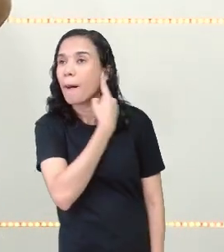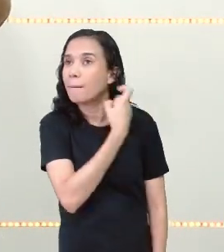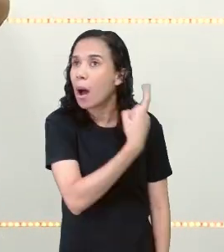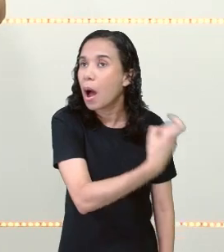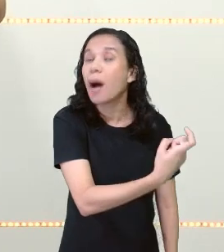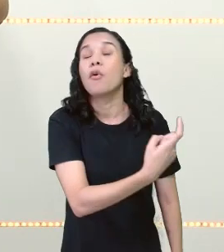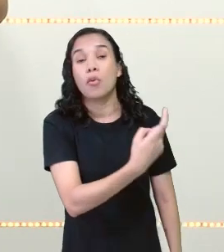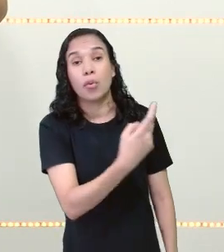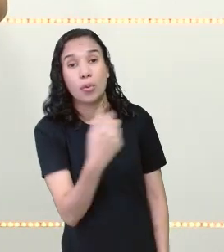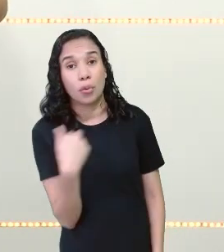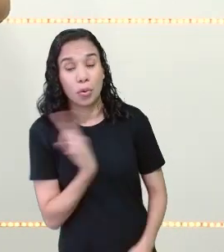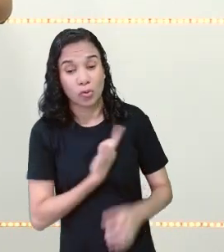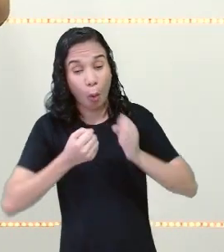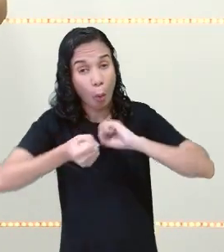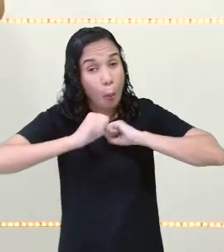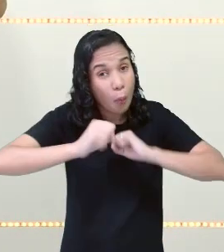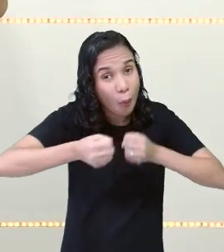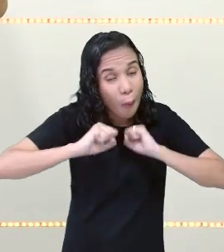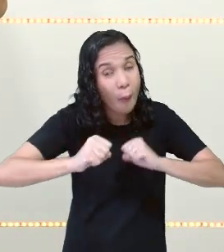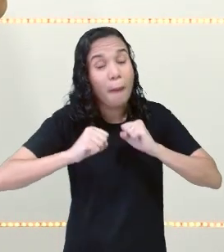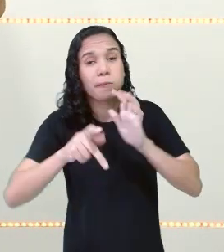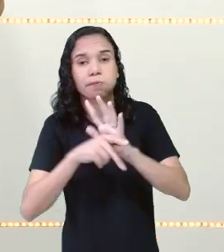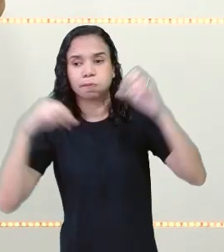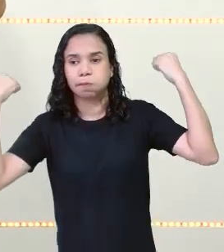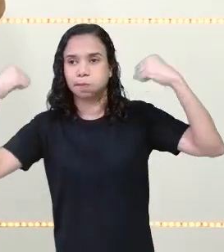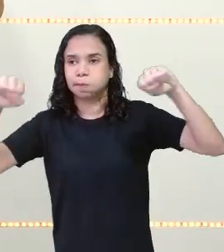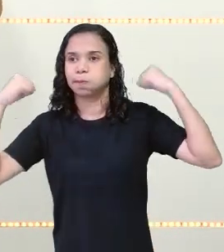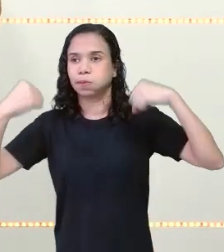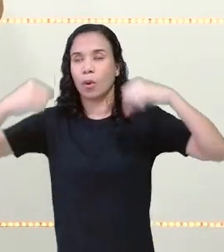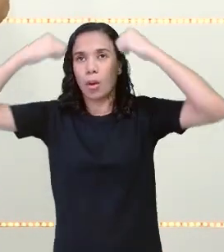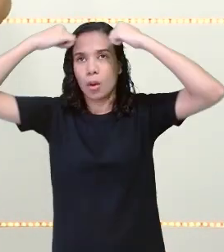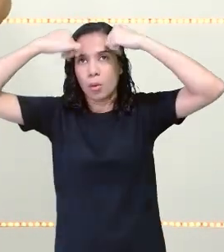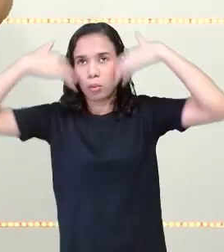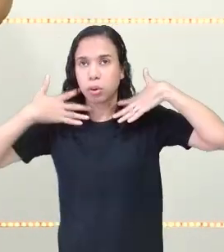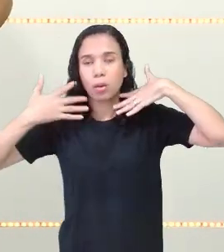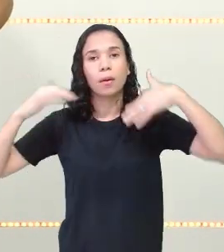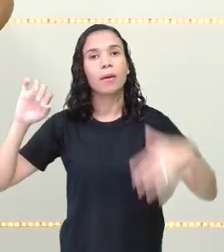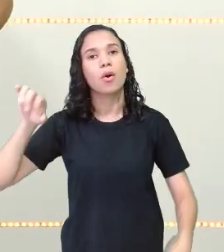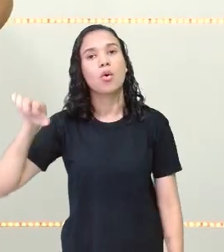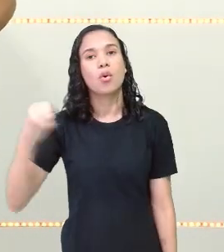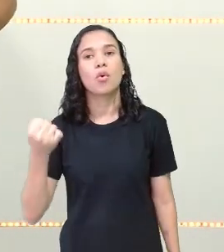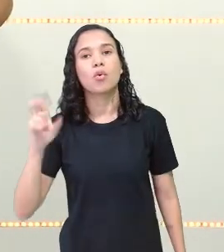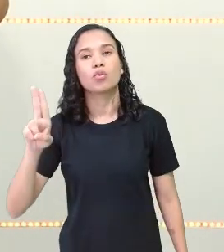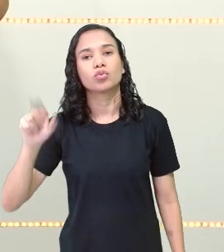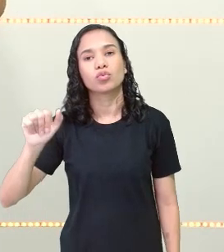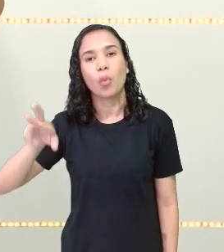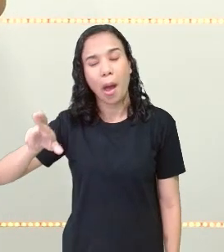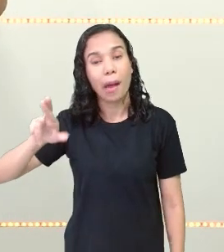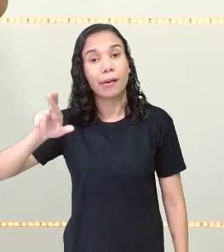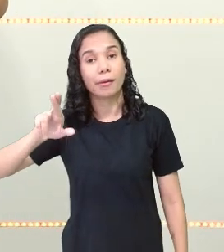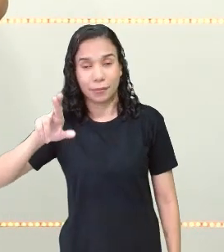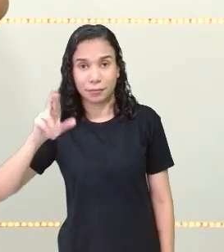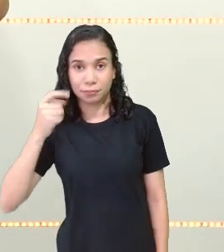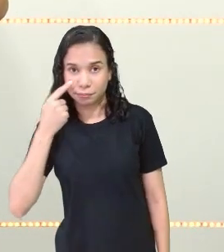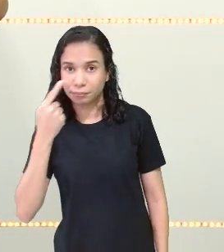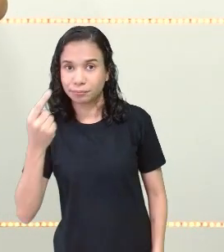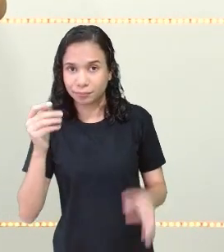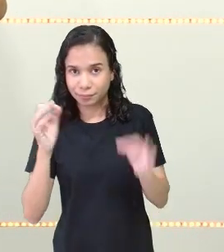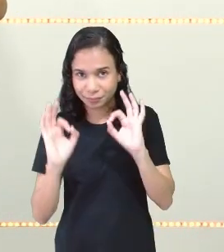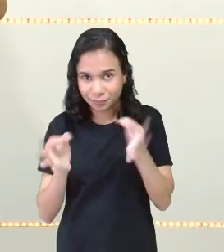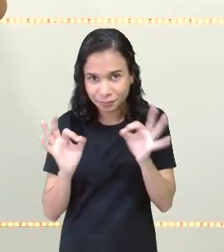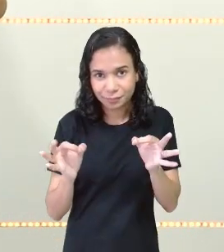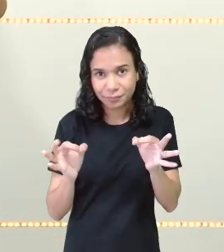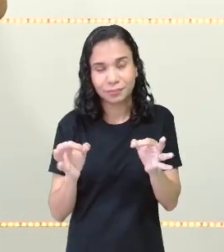Quando a gente corre bastante, a gente está fazendo atividade física, a gente soa. A gente não soa.